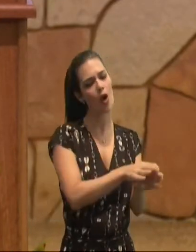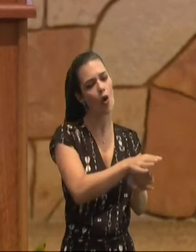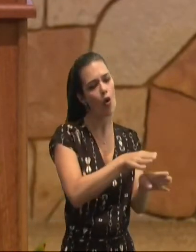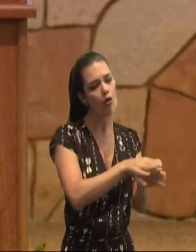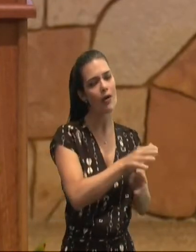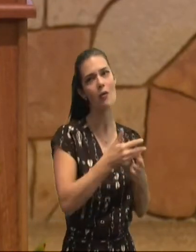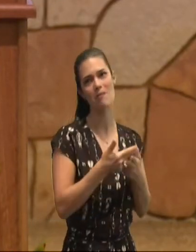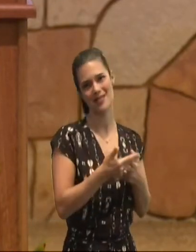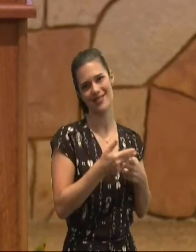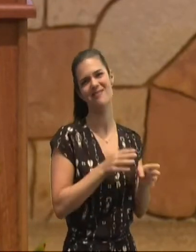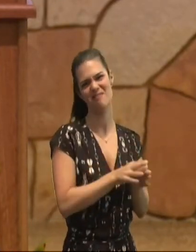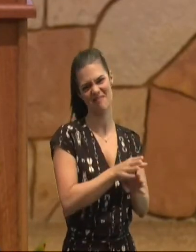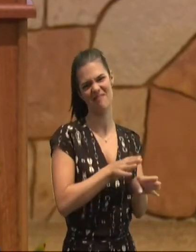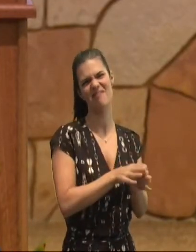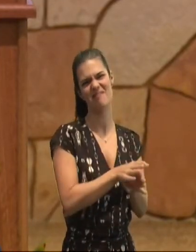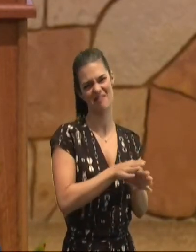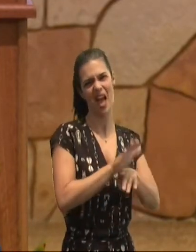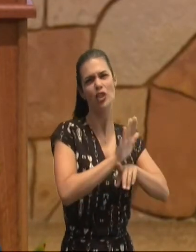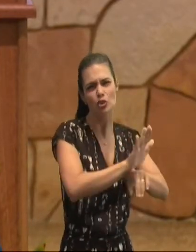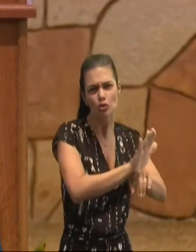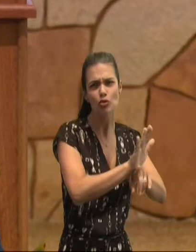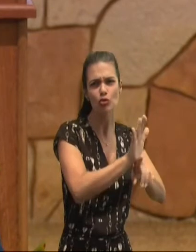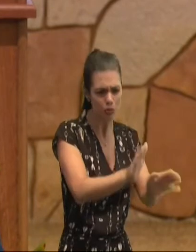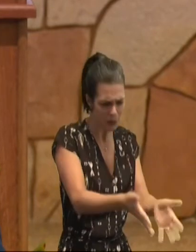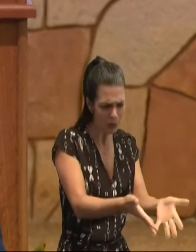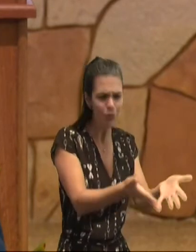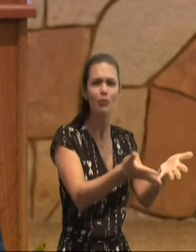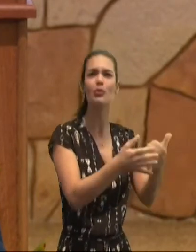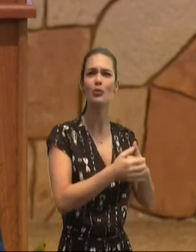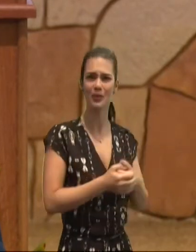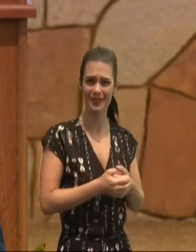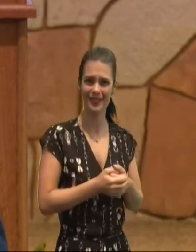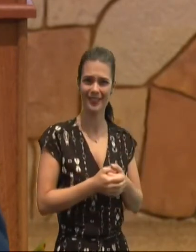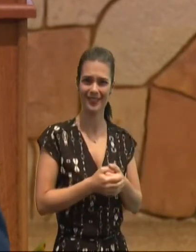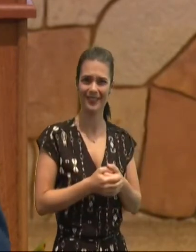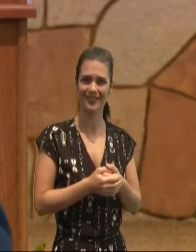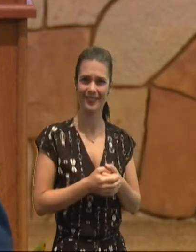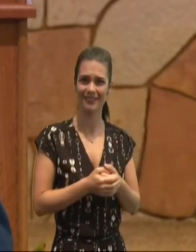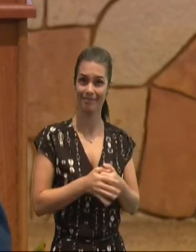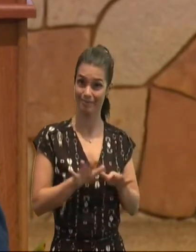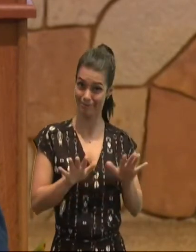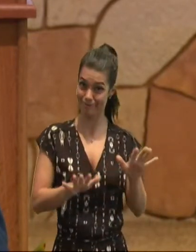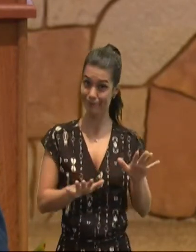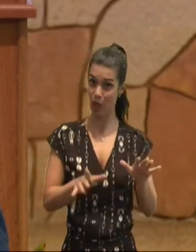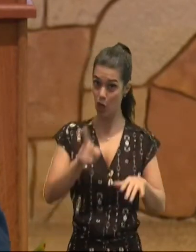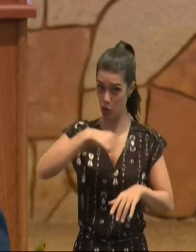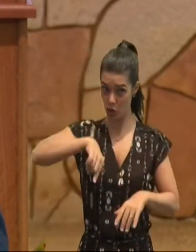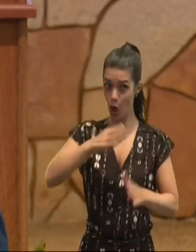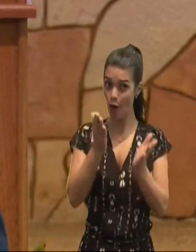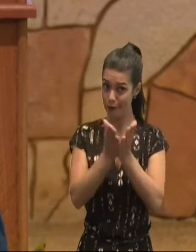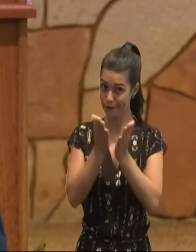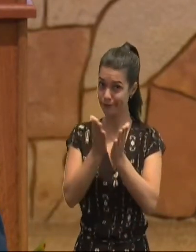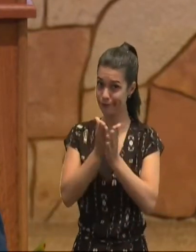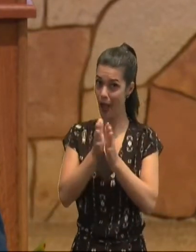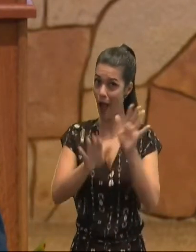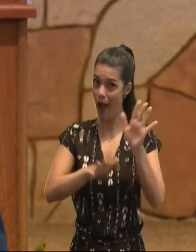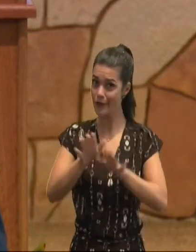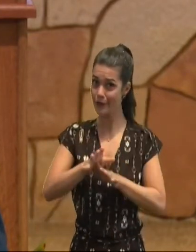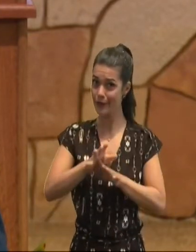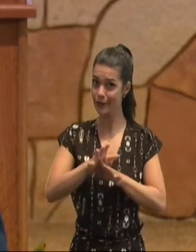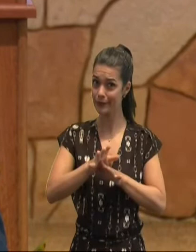infelizmente, infelizmente, somos conhecidos, por sermos, os primeiros, que atiram a pedra,